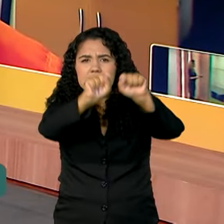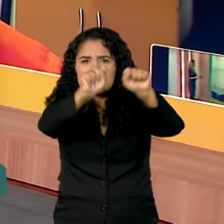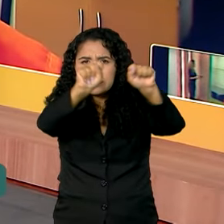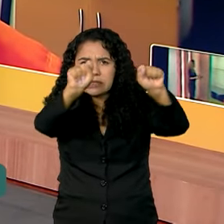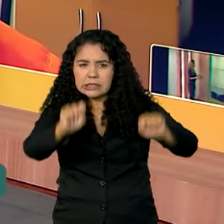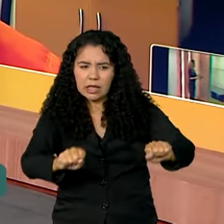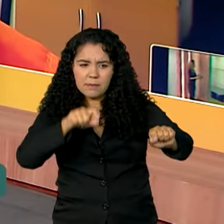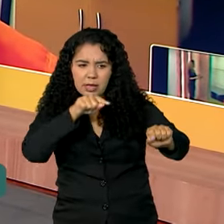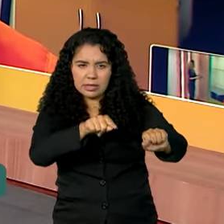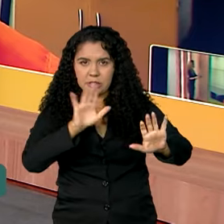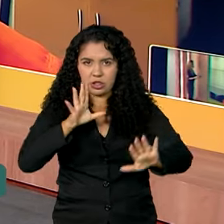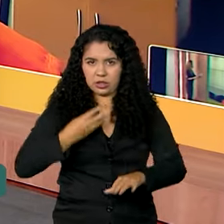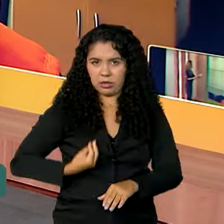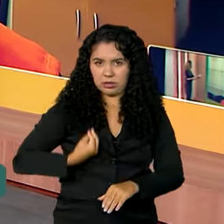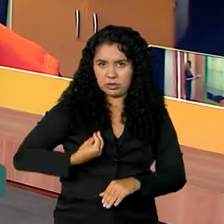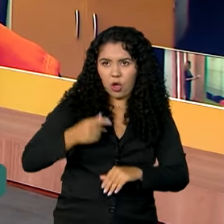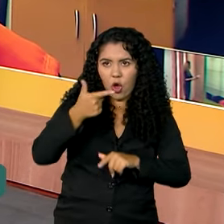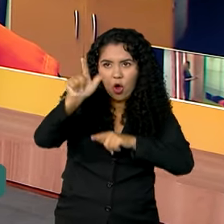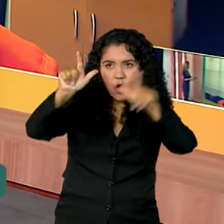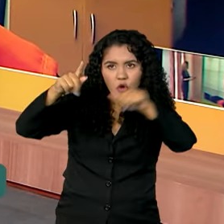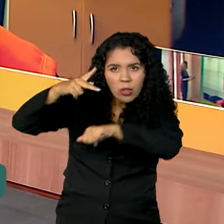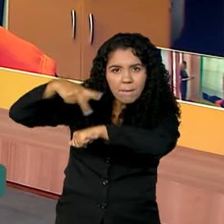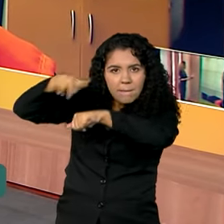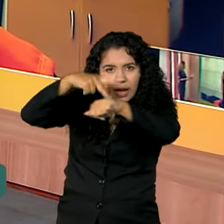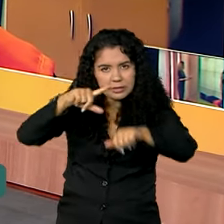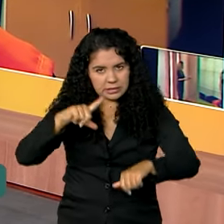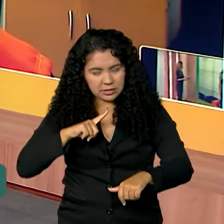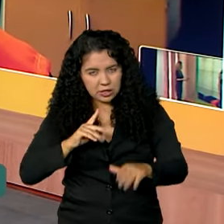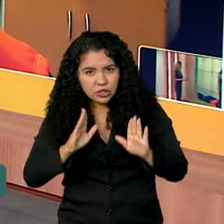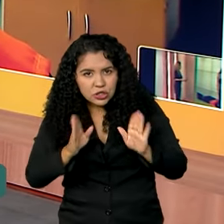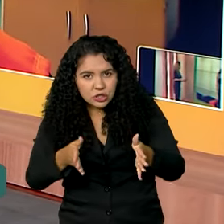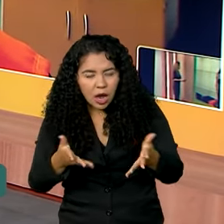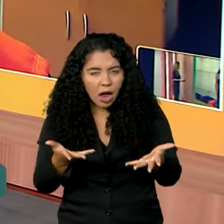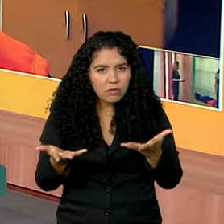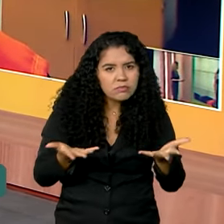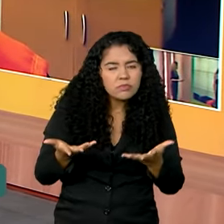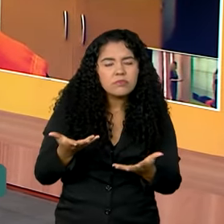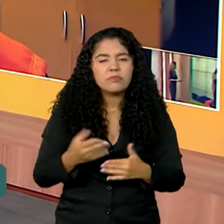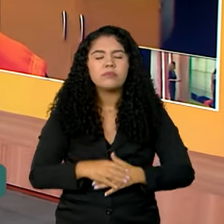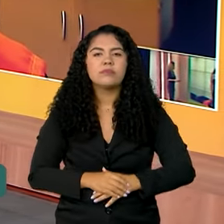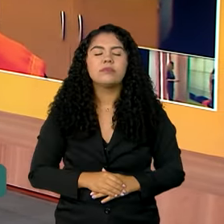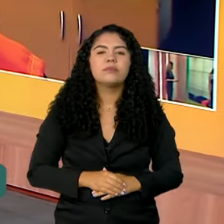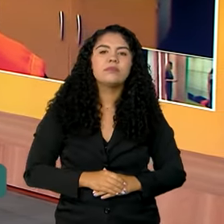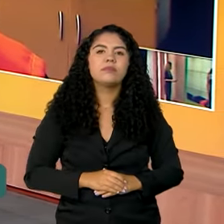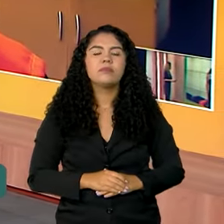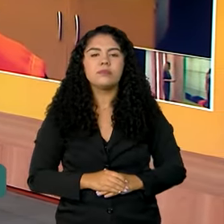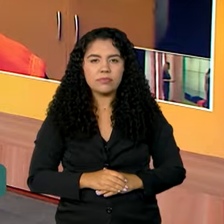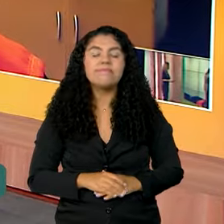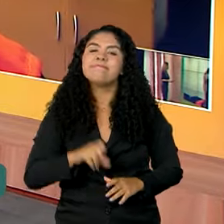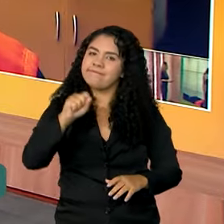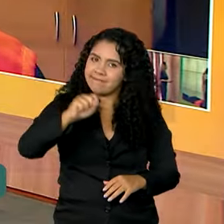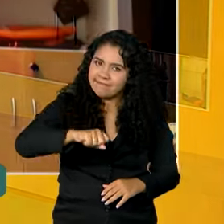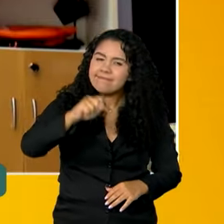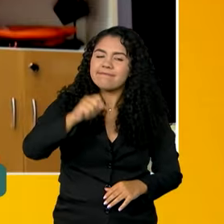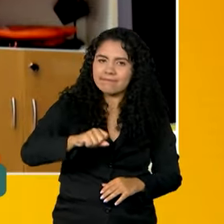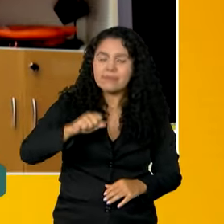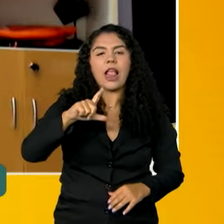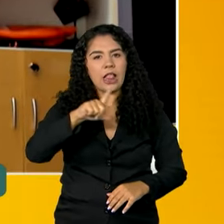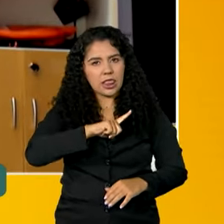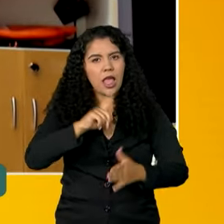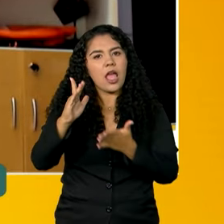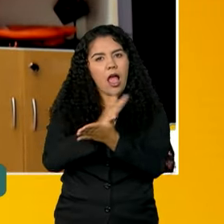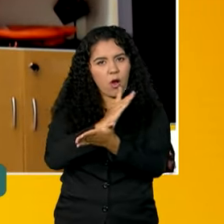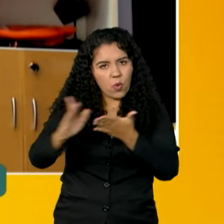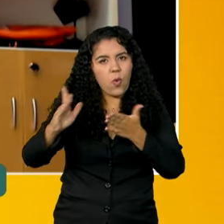em outros países, vocês já conferiram aí a eficácia dele em outras situações? Sim, ele existe em